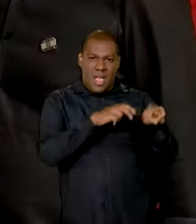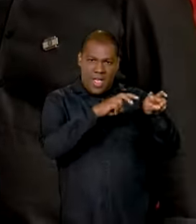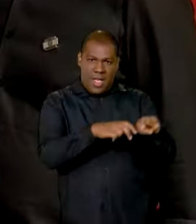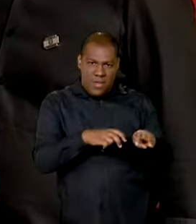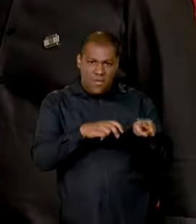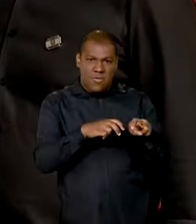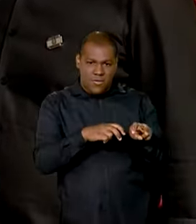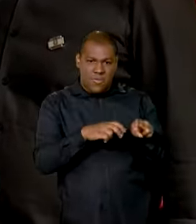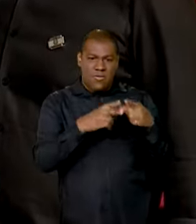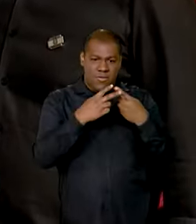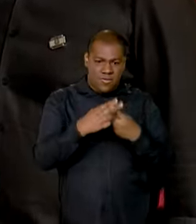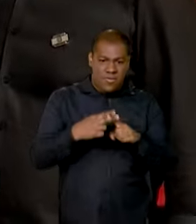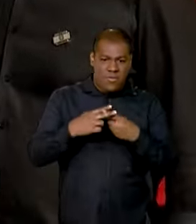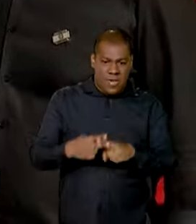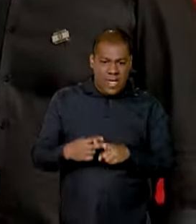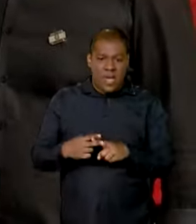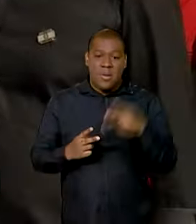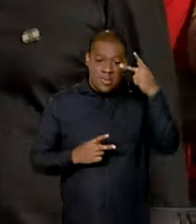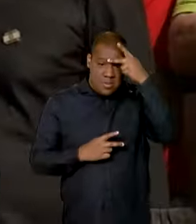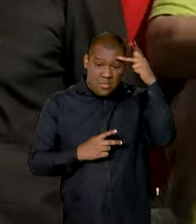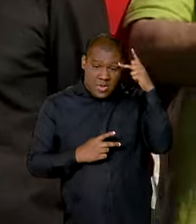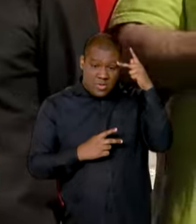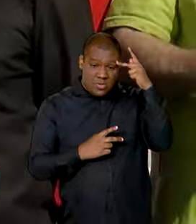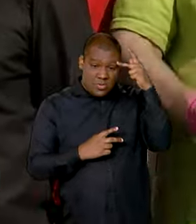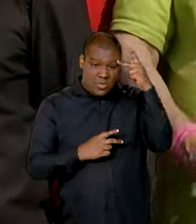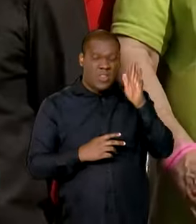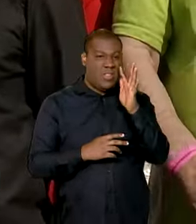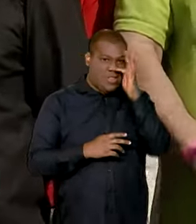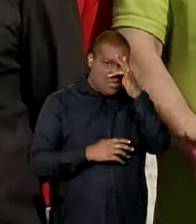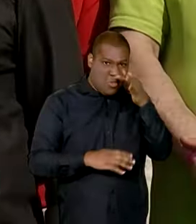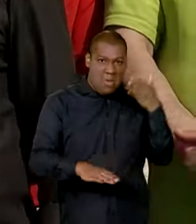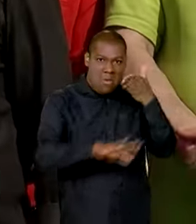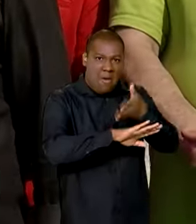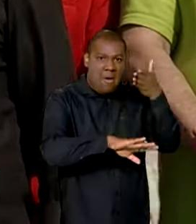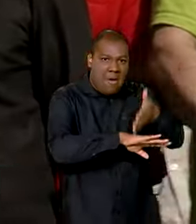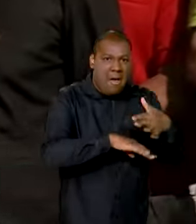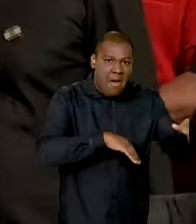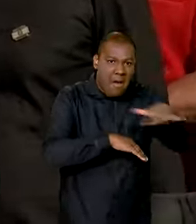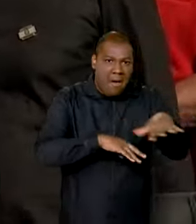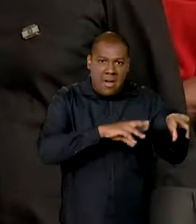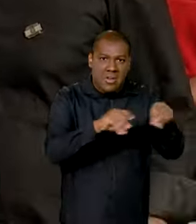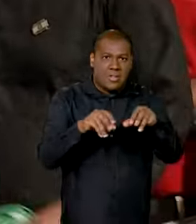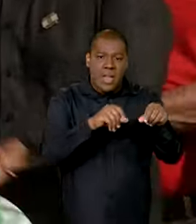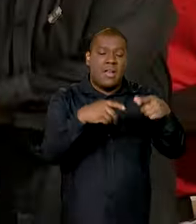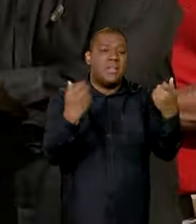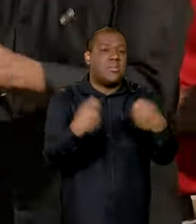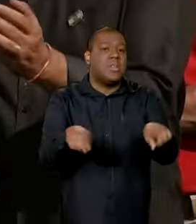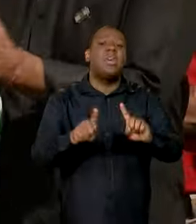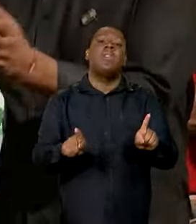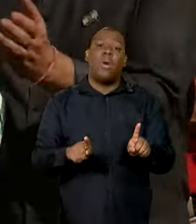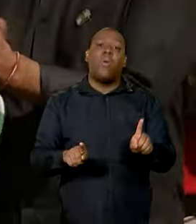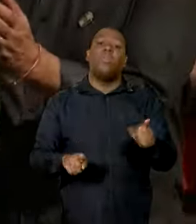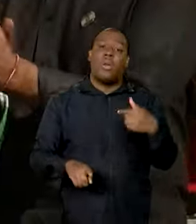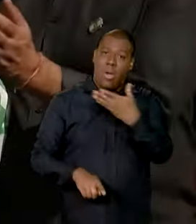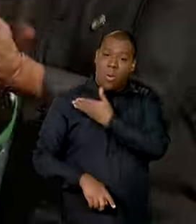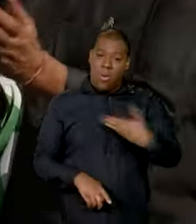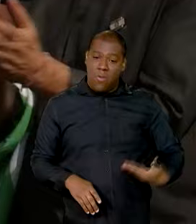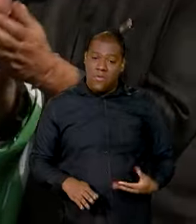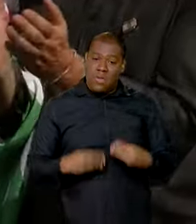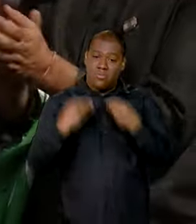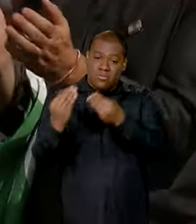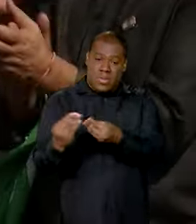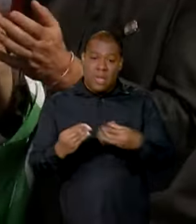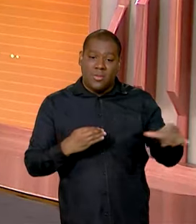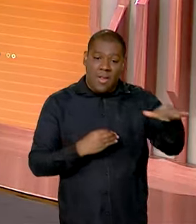mais invadir terra, porque nós temos uma prateleira de terra para que as pessoas possam escolher para ir